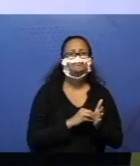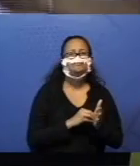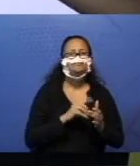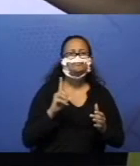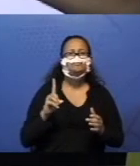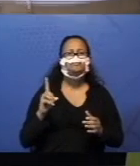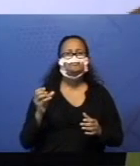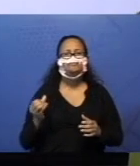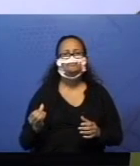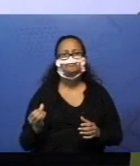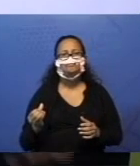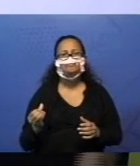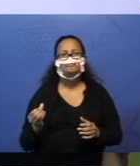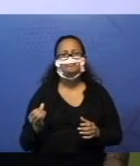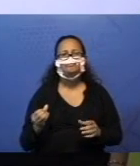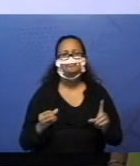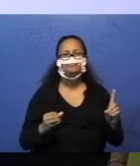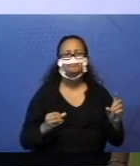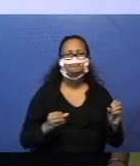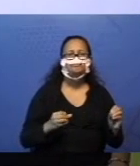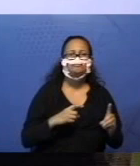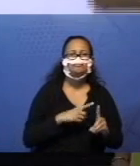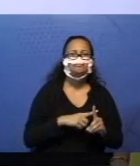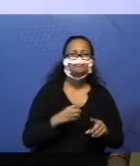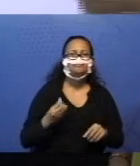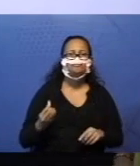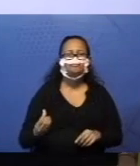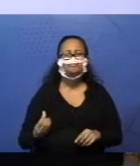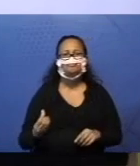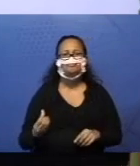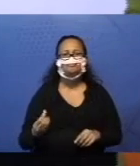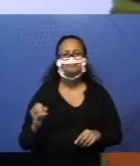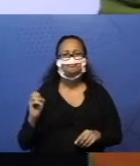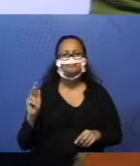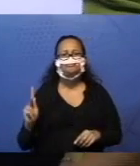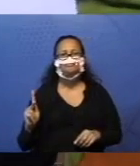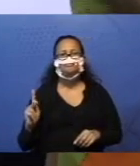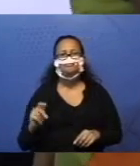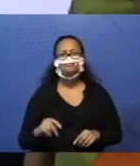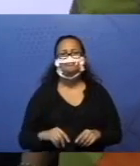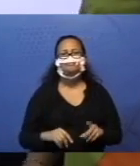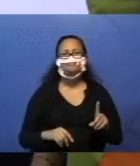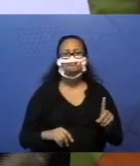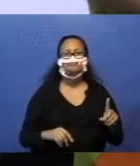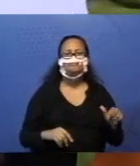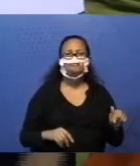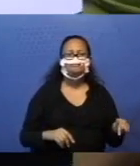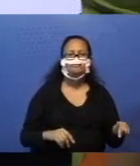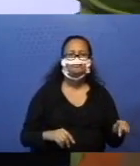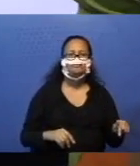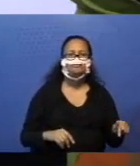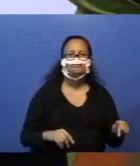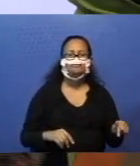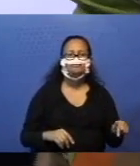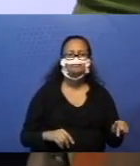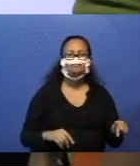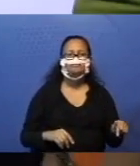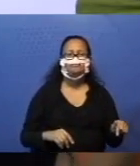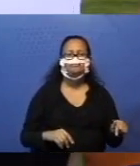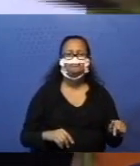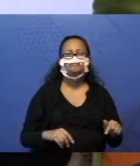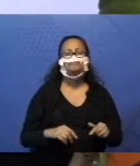igual a dez mais seis. Certinho? Dezessete. Dezena exata. Coloco dez.